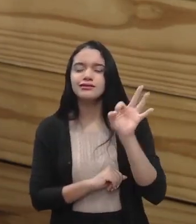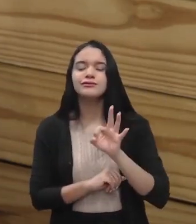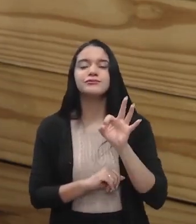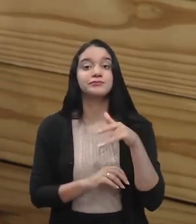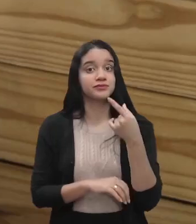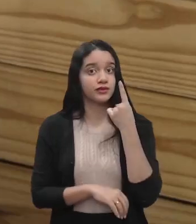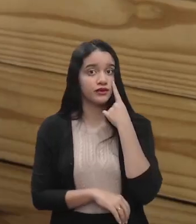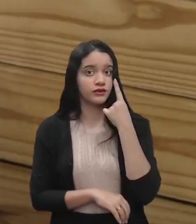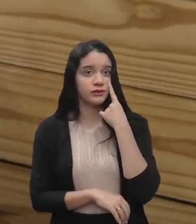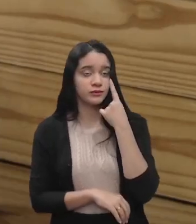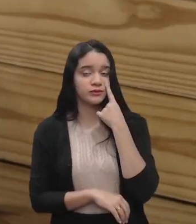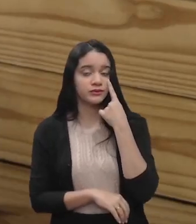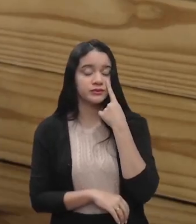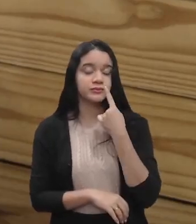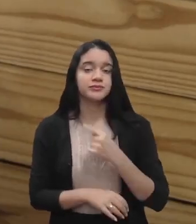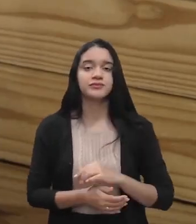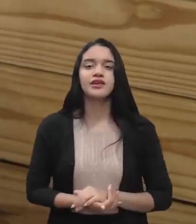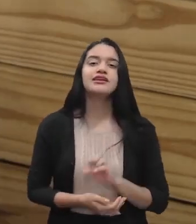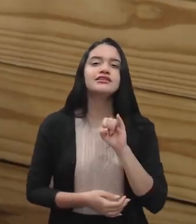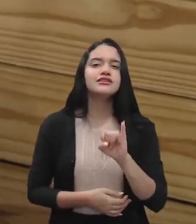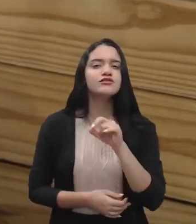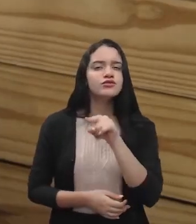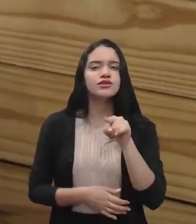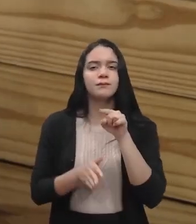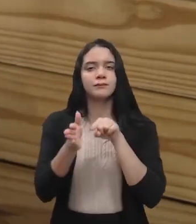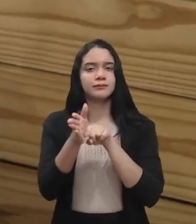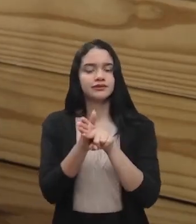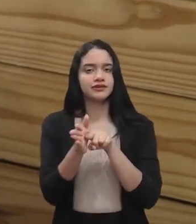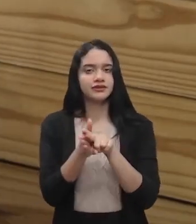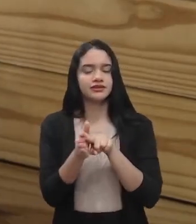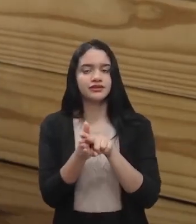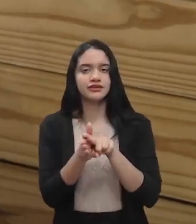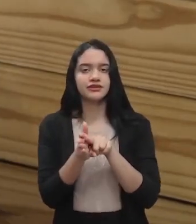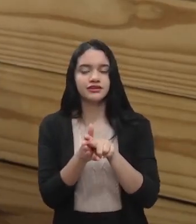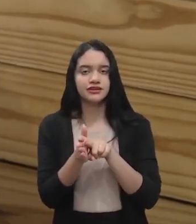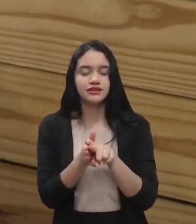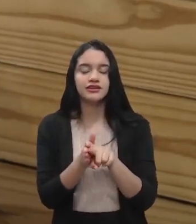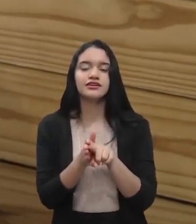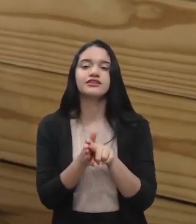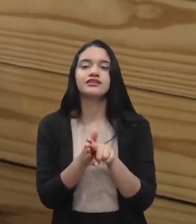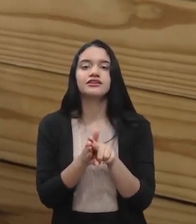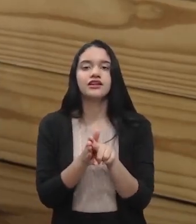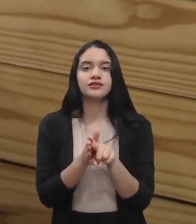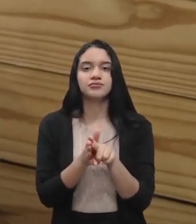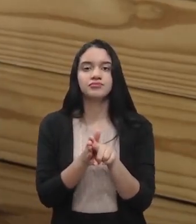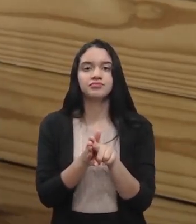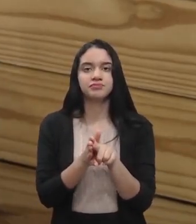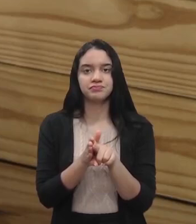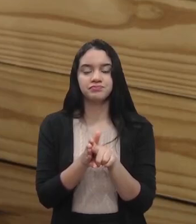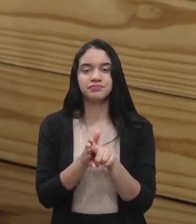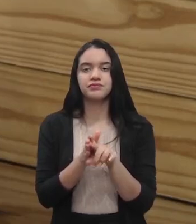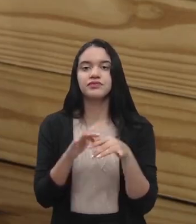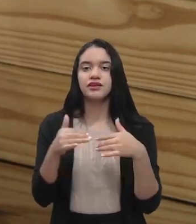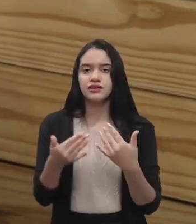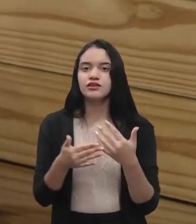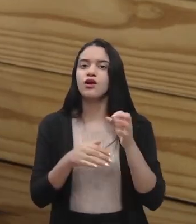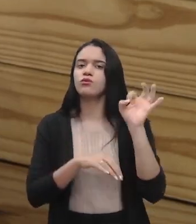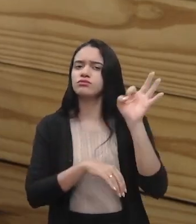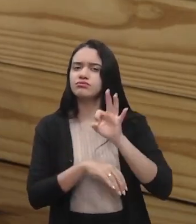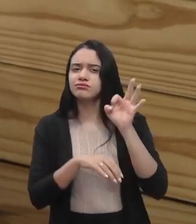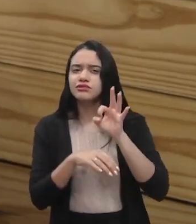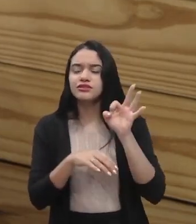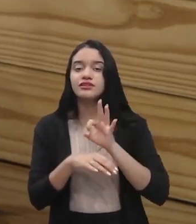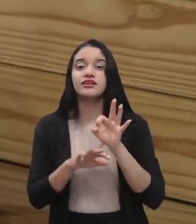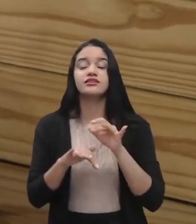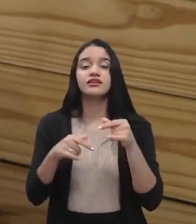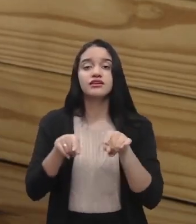Veja bem, se vocês pesquisarem na última estatística que saiu do próprio